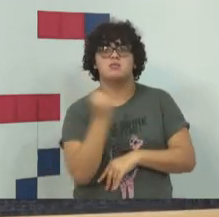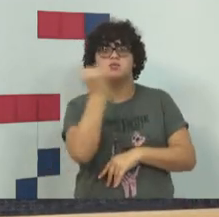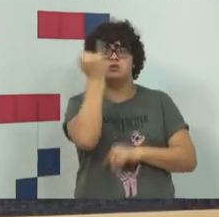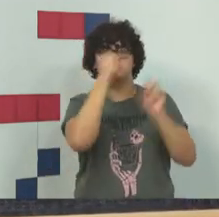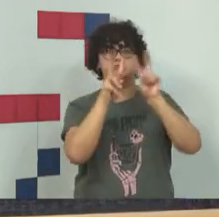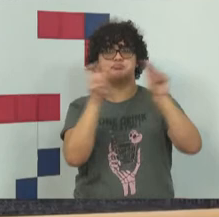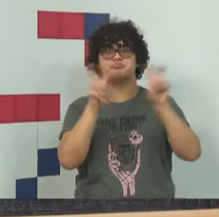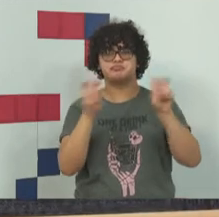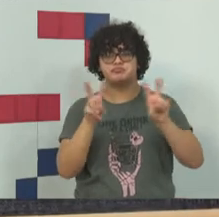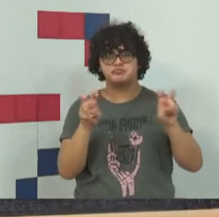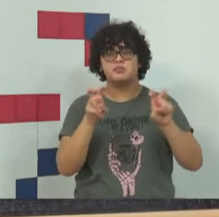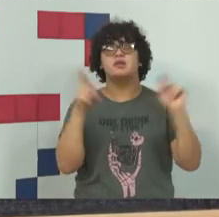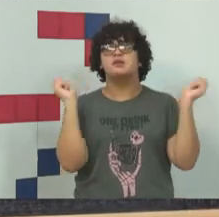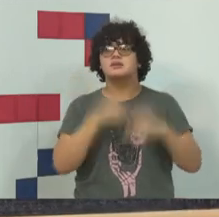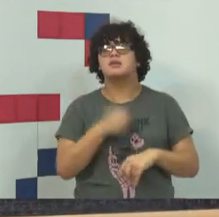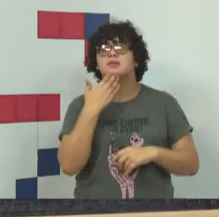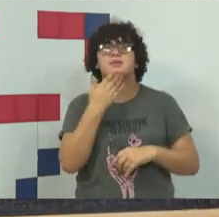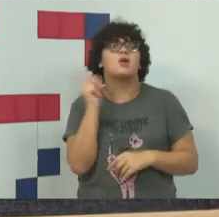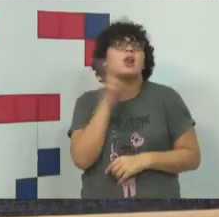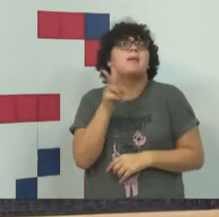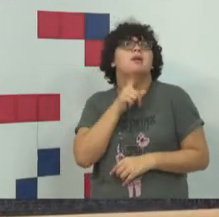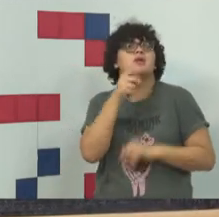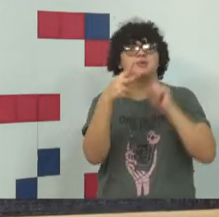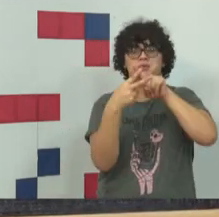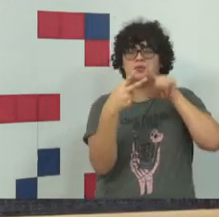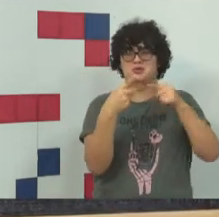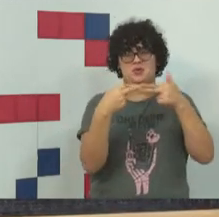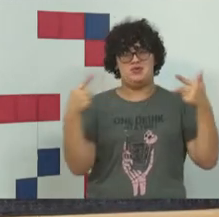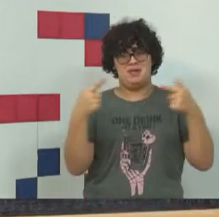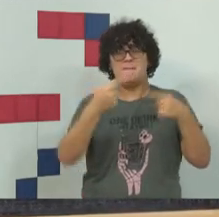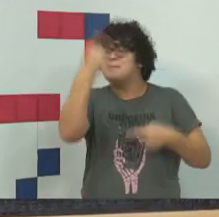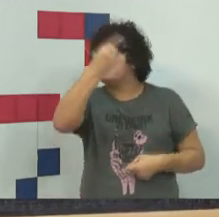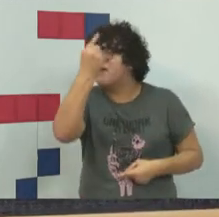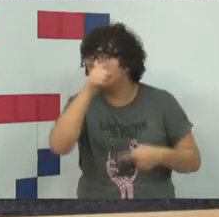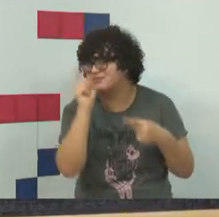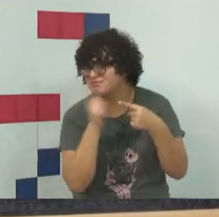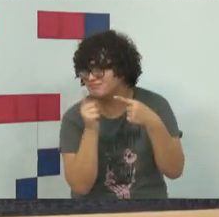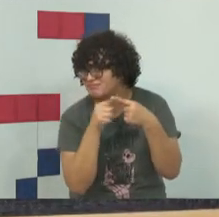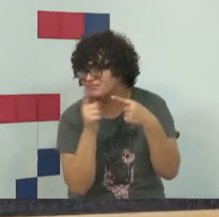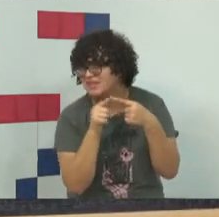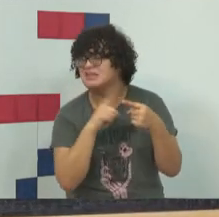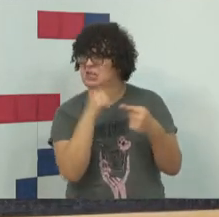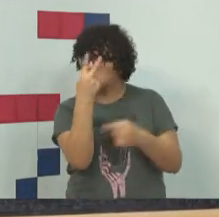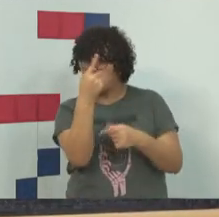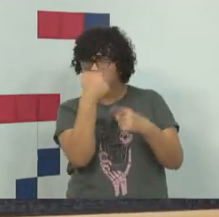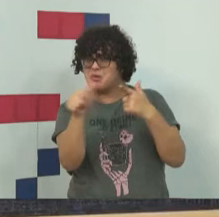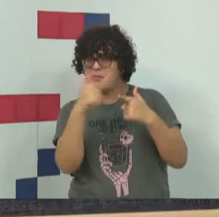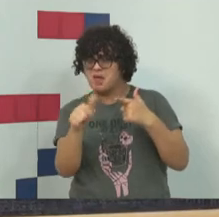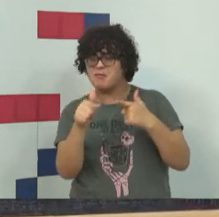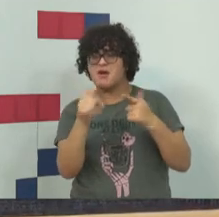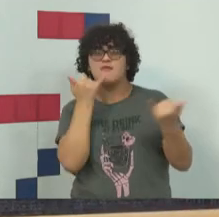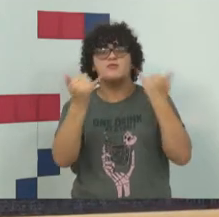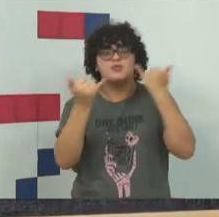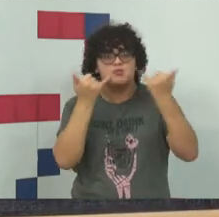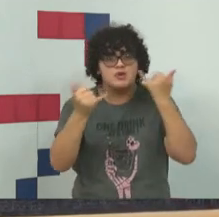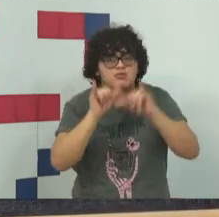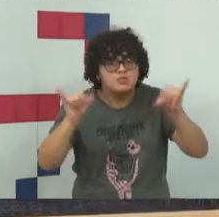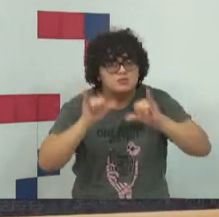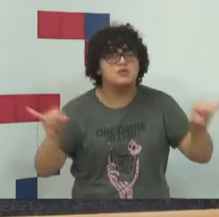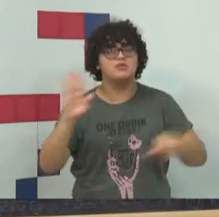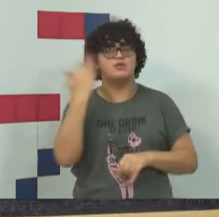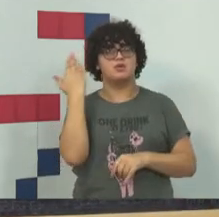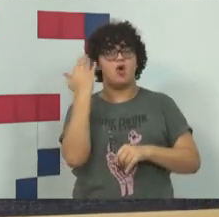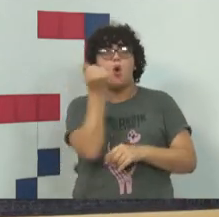tema. E é importante que a gente lembre de duas coisas. A primeira coisa, existem dois problemas de fake news. Um, existem